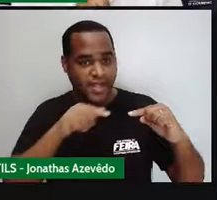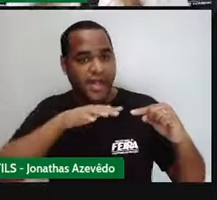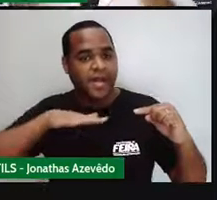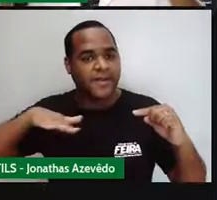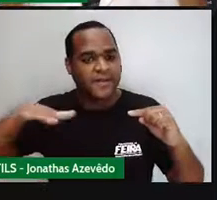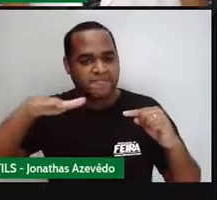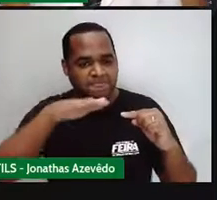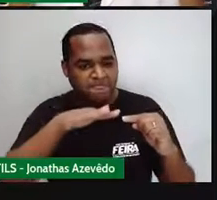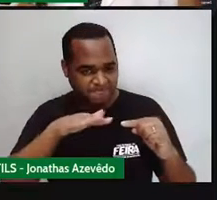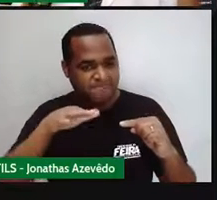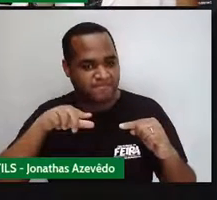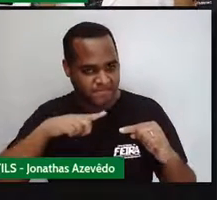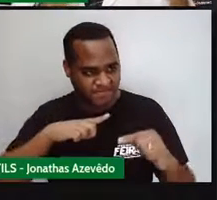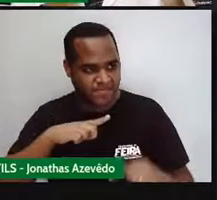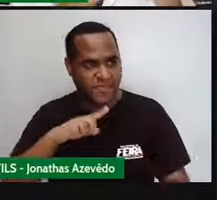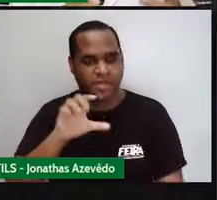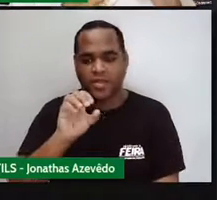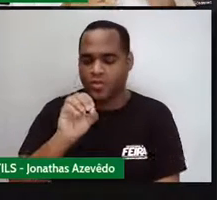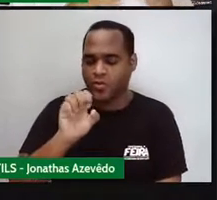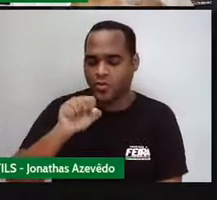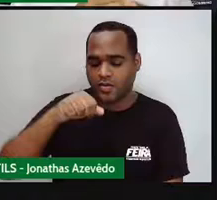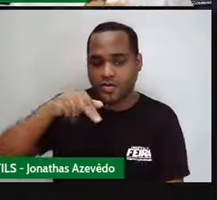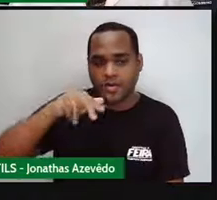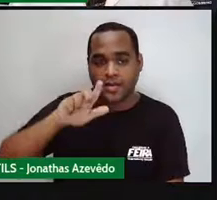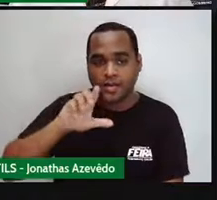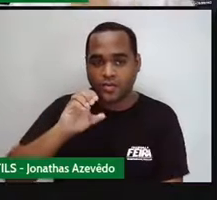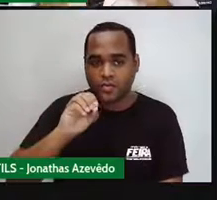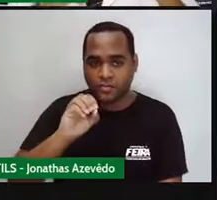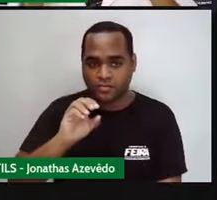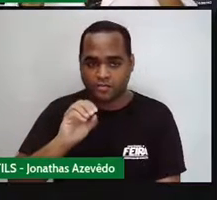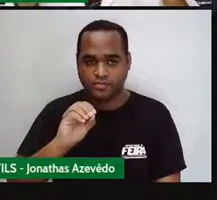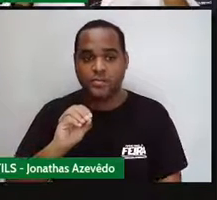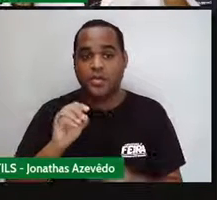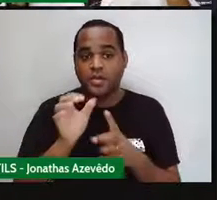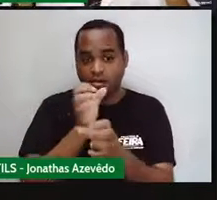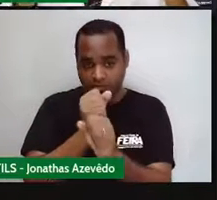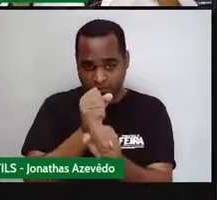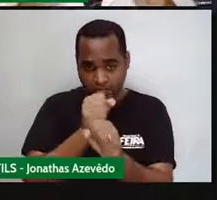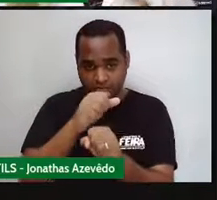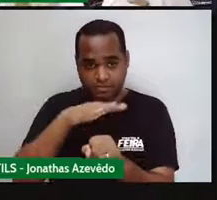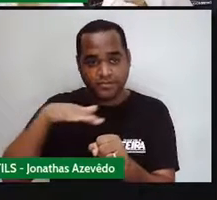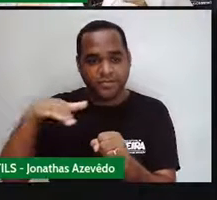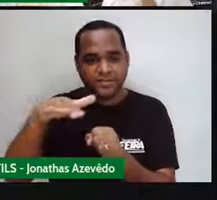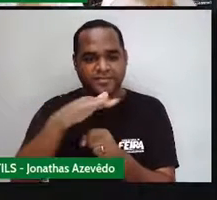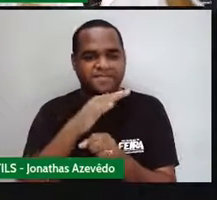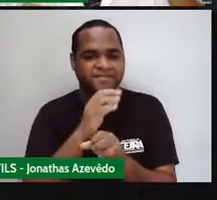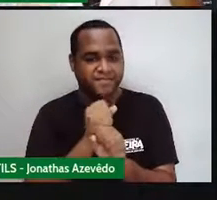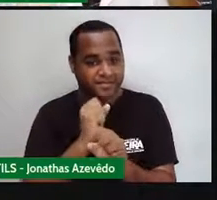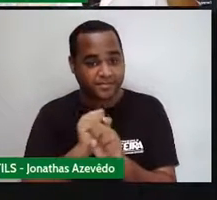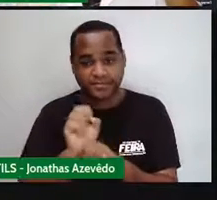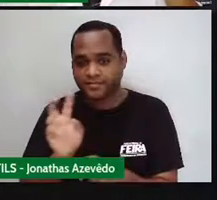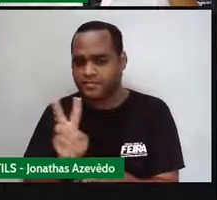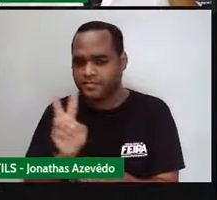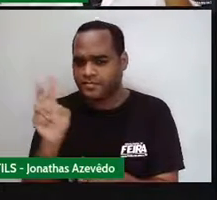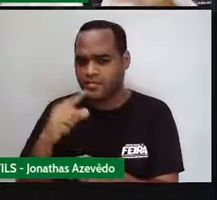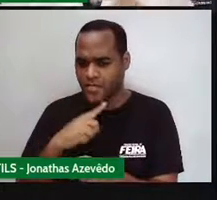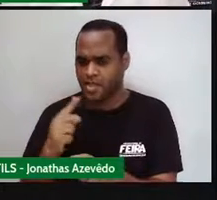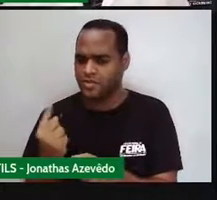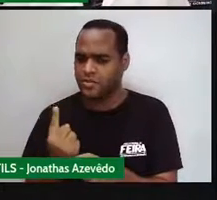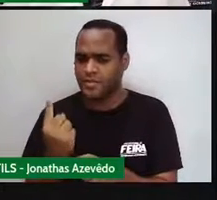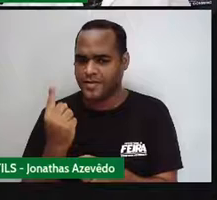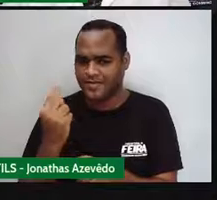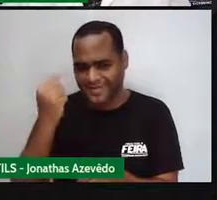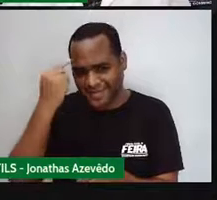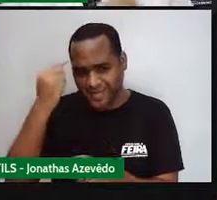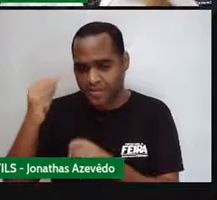o valor dessas diagonais, o tamanho. É, esse valor que eu estou falando é o tamanho, a medida da